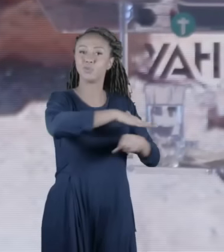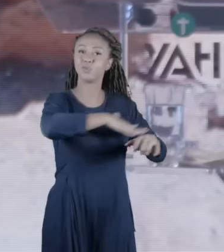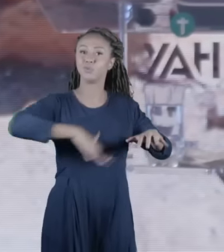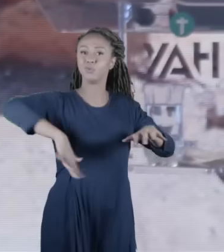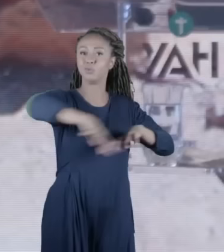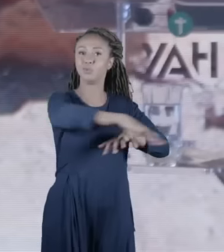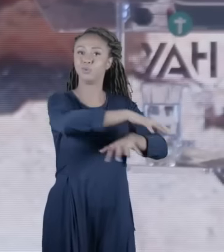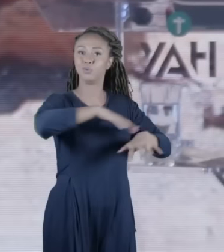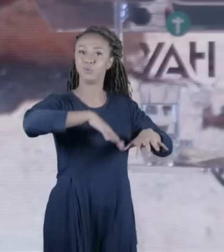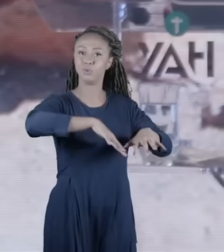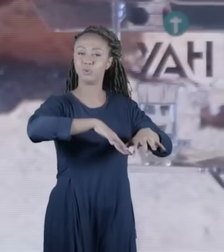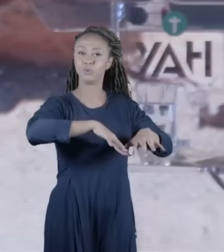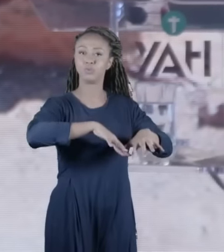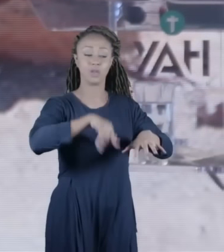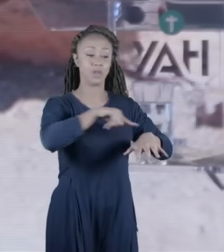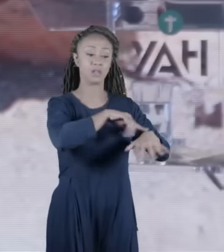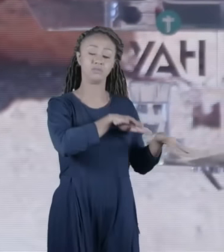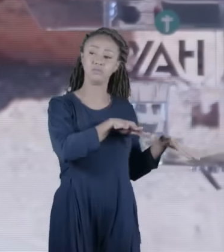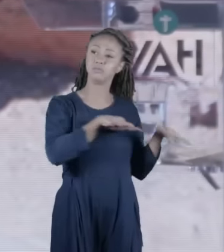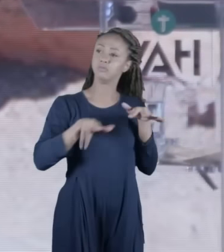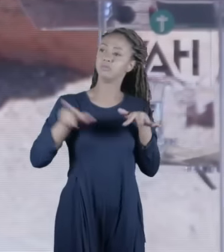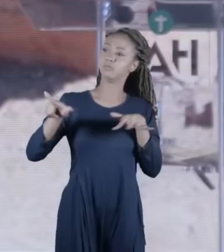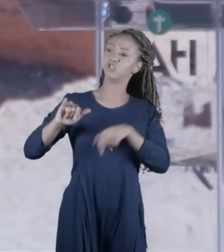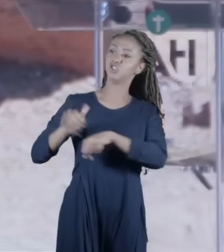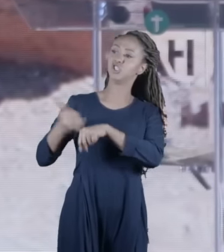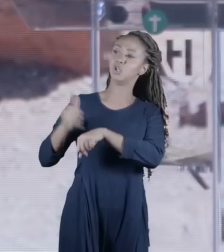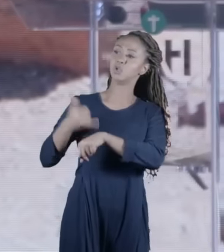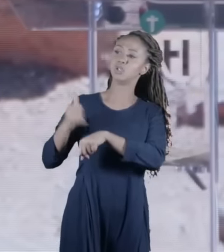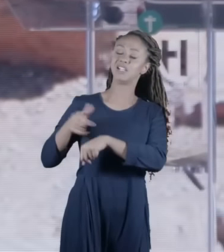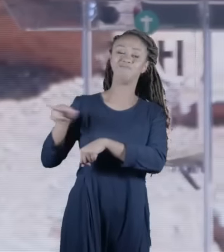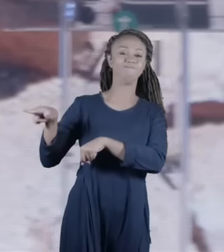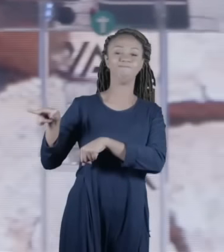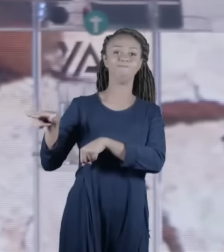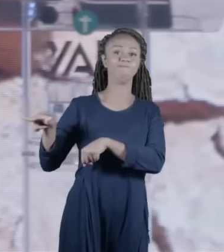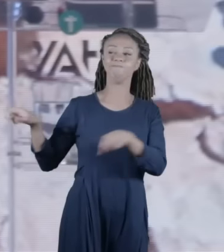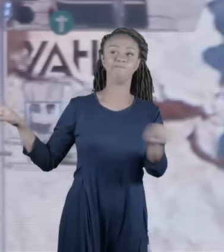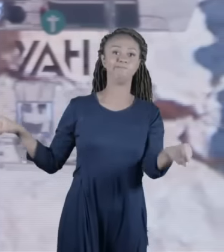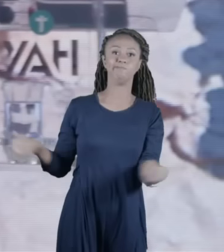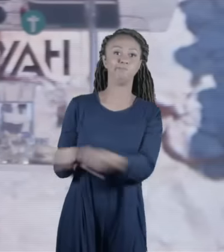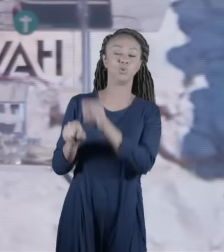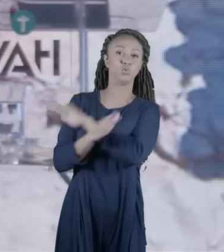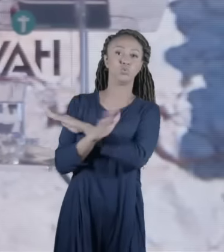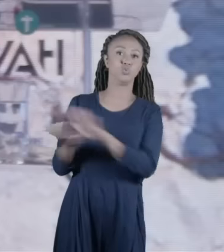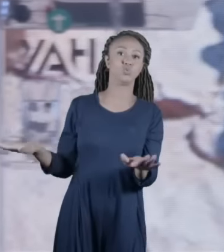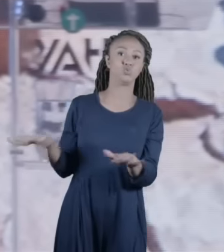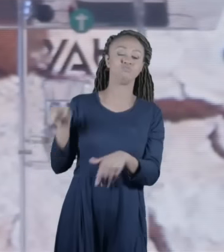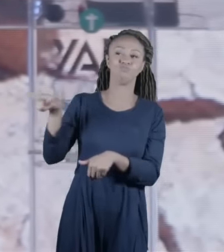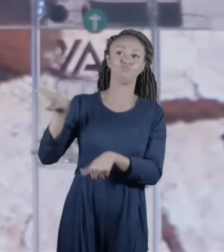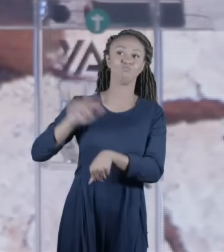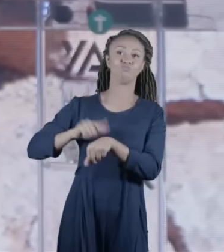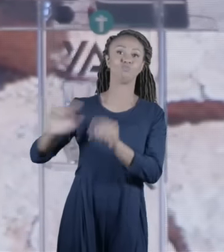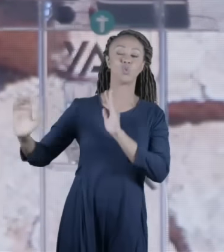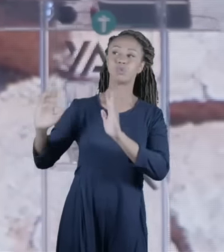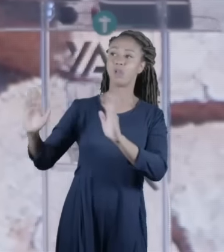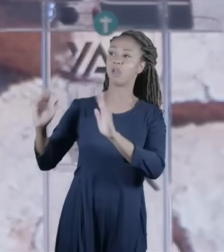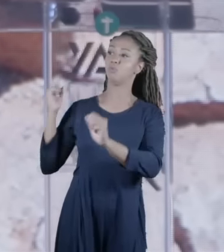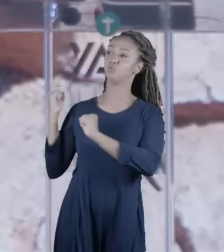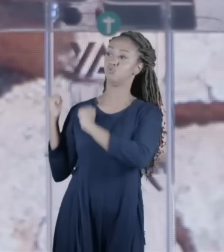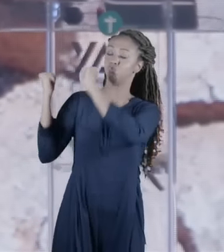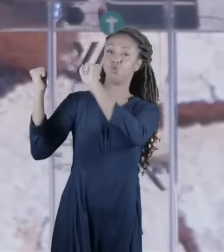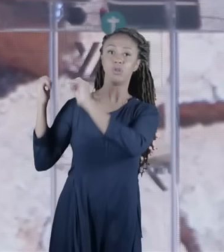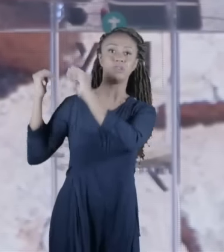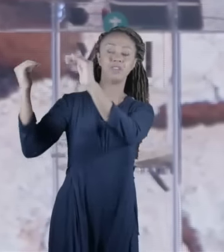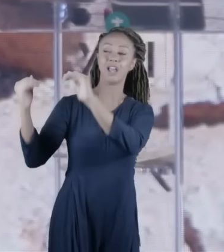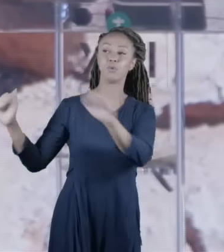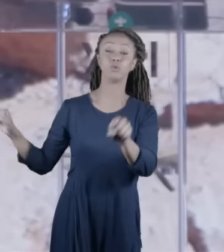olhavam para Jerusalém e diziam essa cidade está corrupta o templo foi corrupto outra vez o